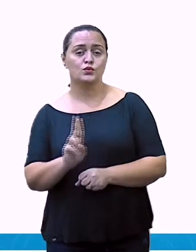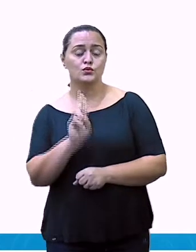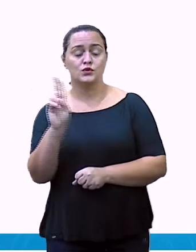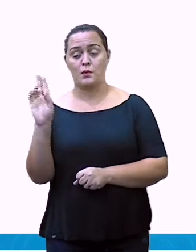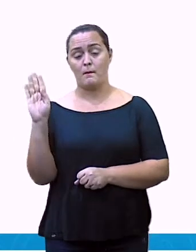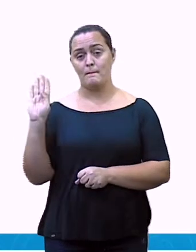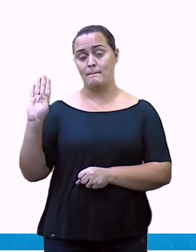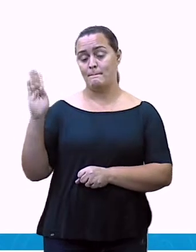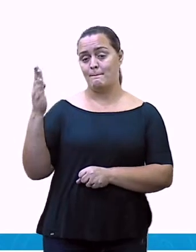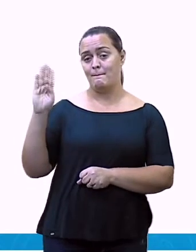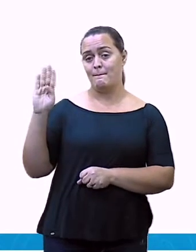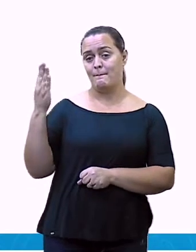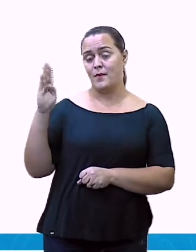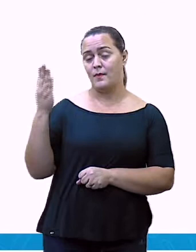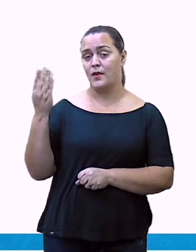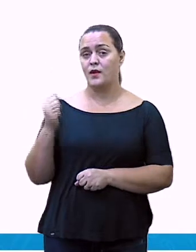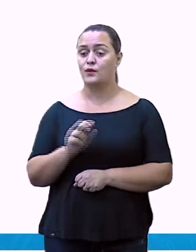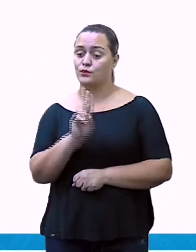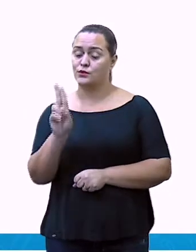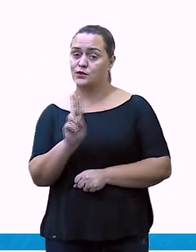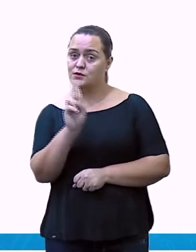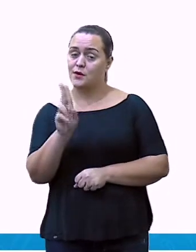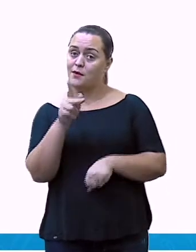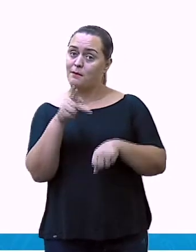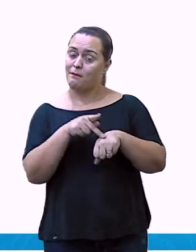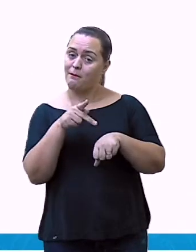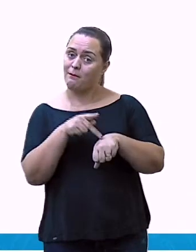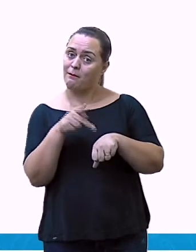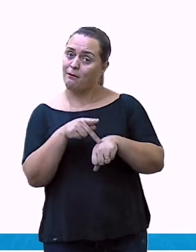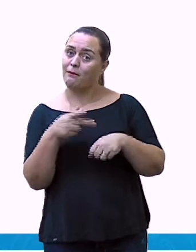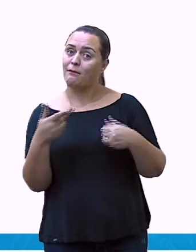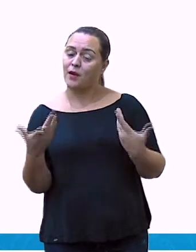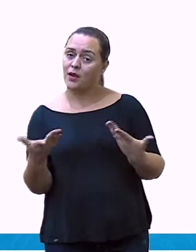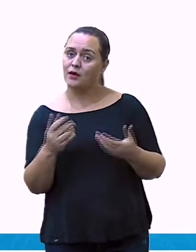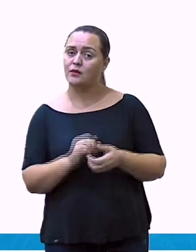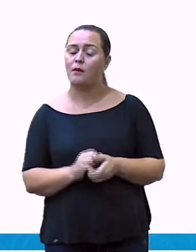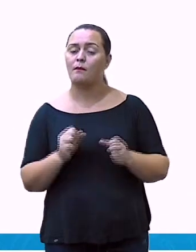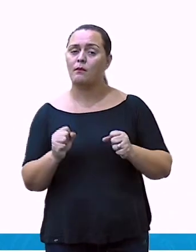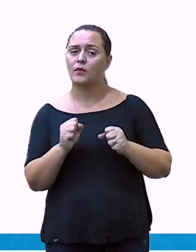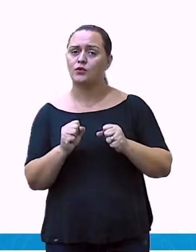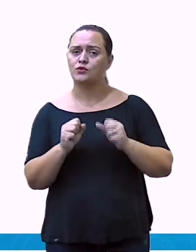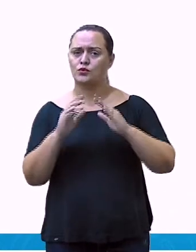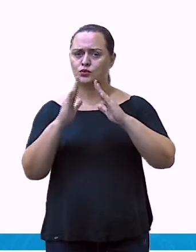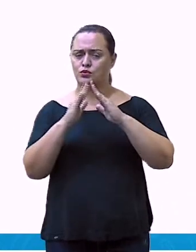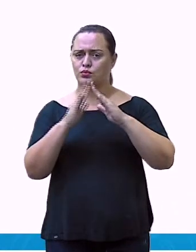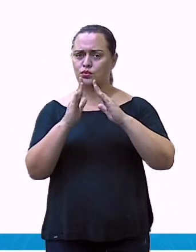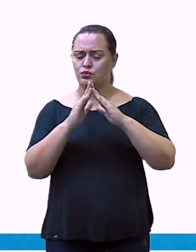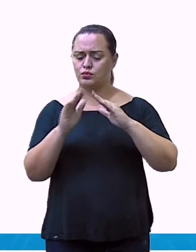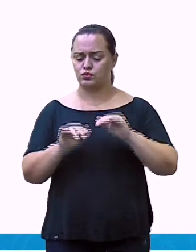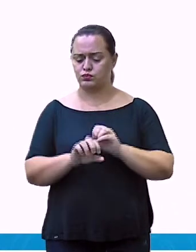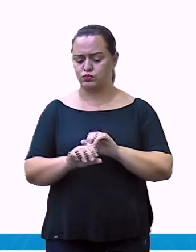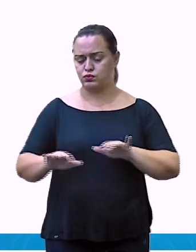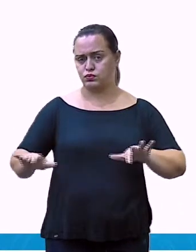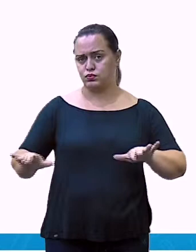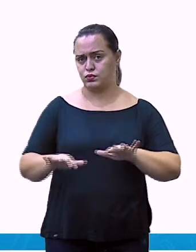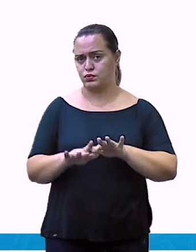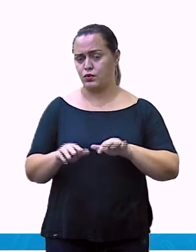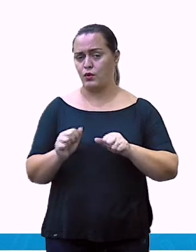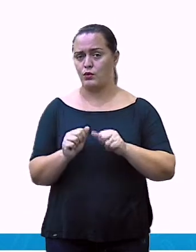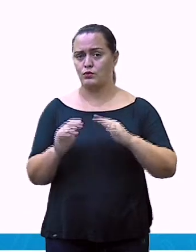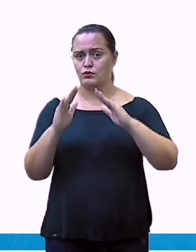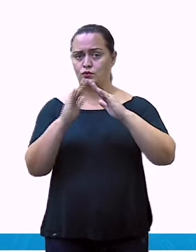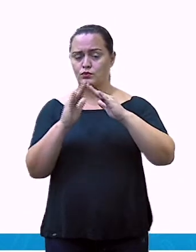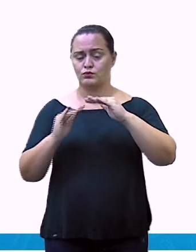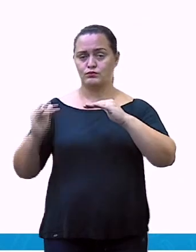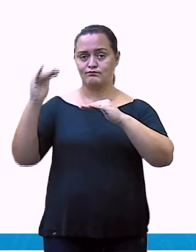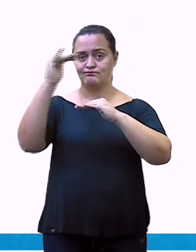madeira e até mesmo de pedra. No térreo ou em forma de sobrados. Normalmente, são rodeadas de áreas verdes,